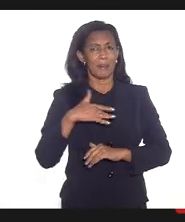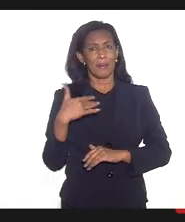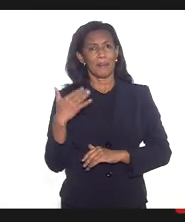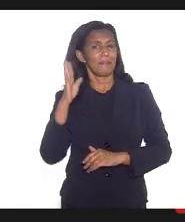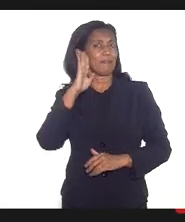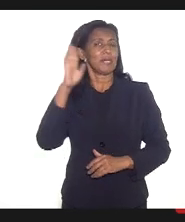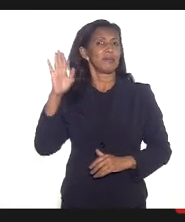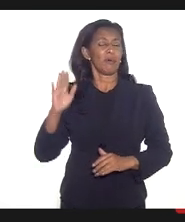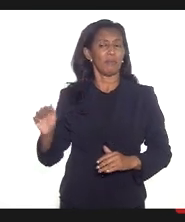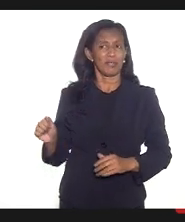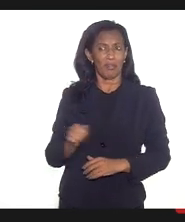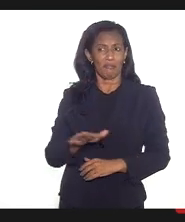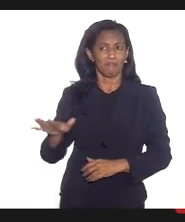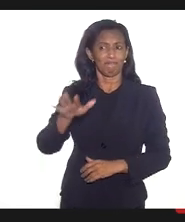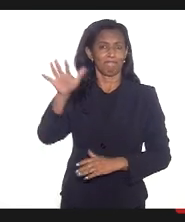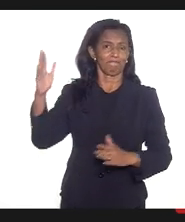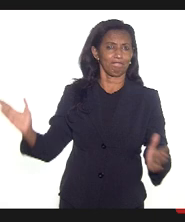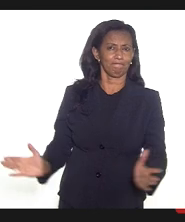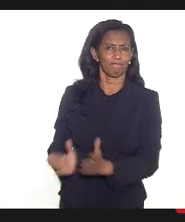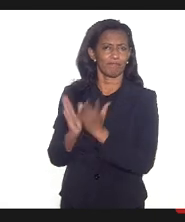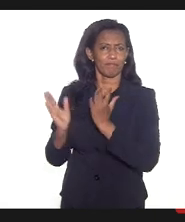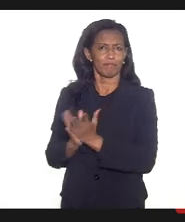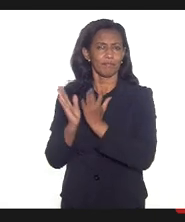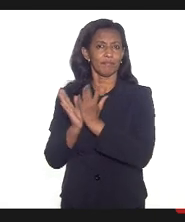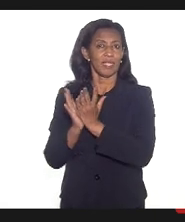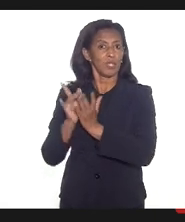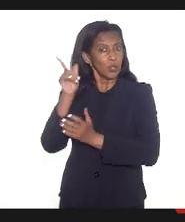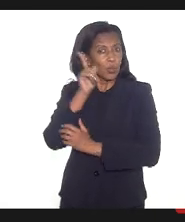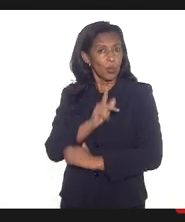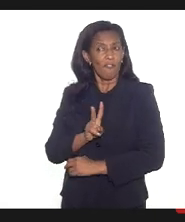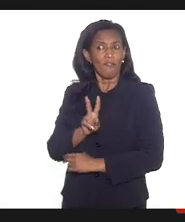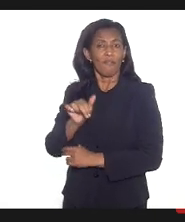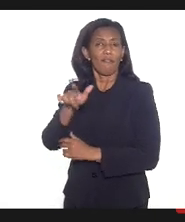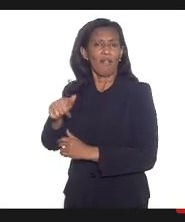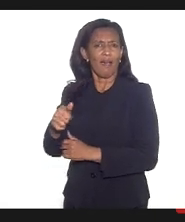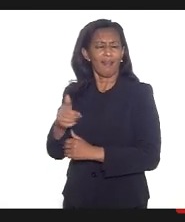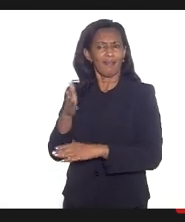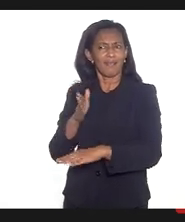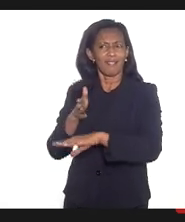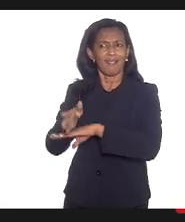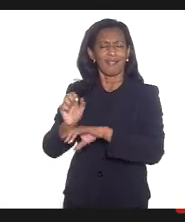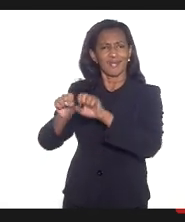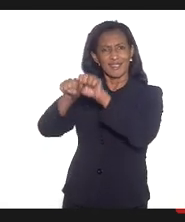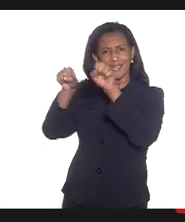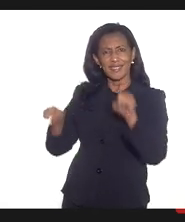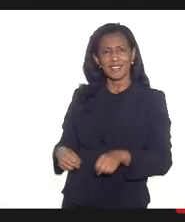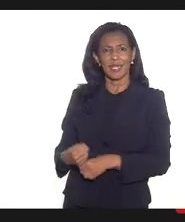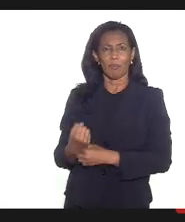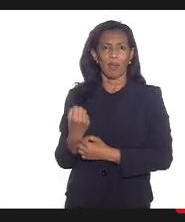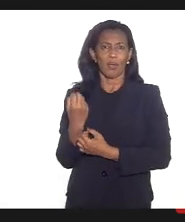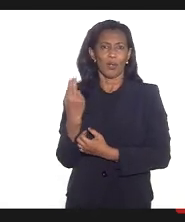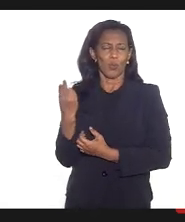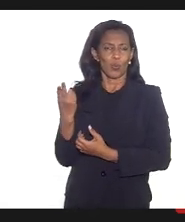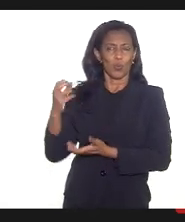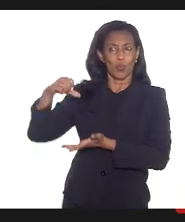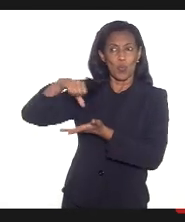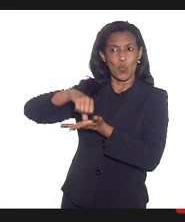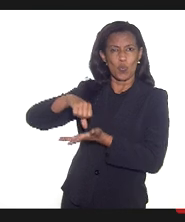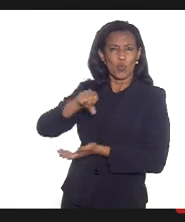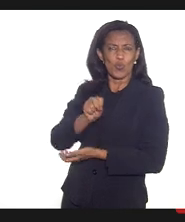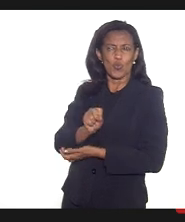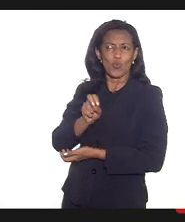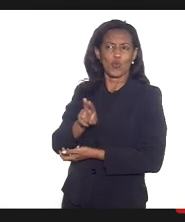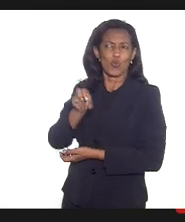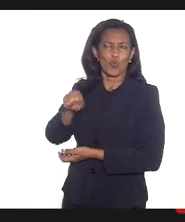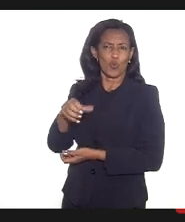favela e da periferia de serem atendidas nesse sistema que a gente defende o sistema único de saúde defende o